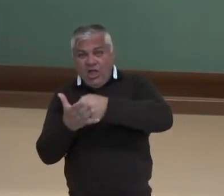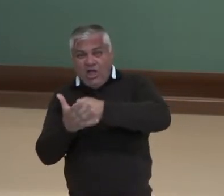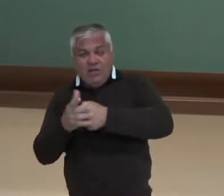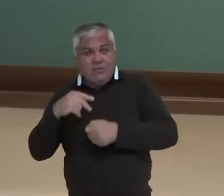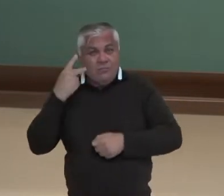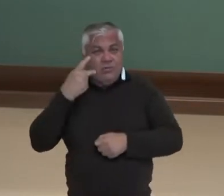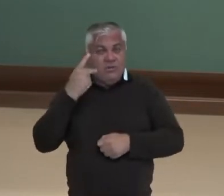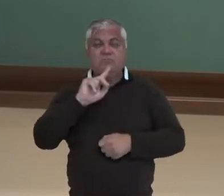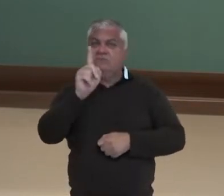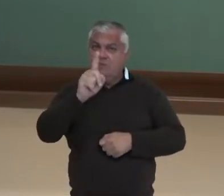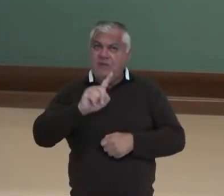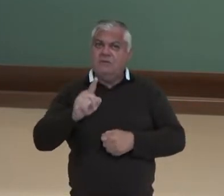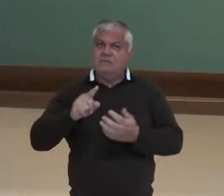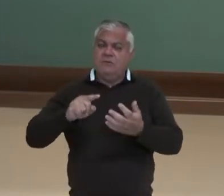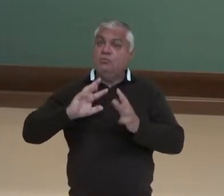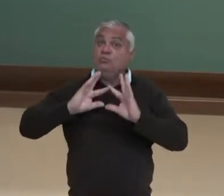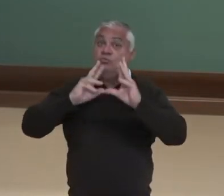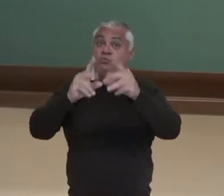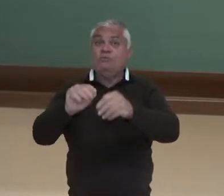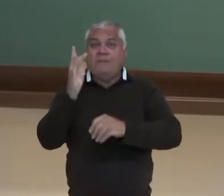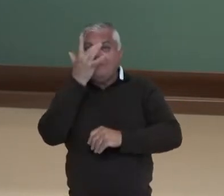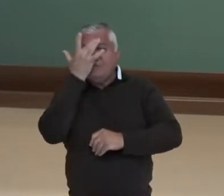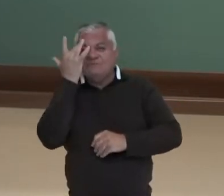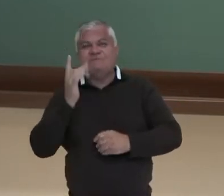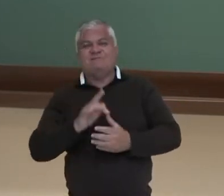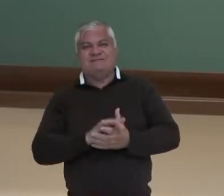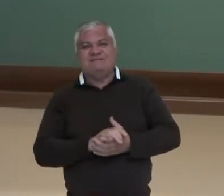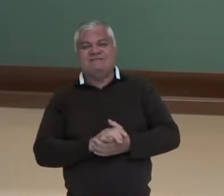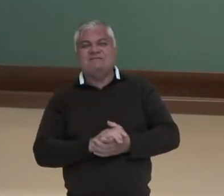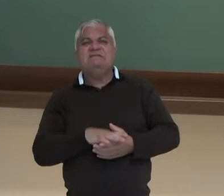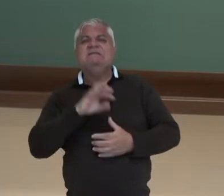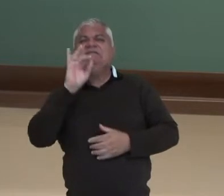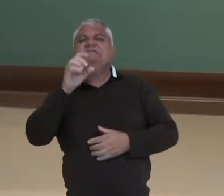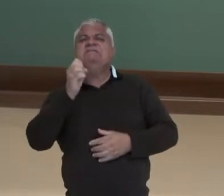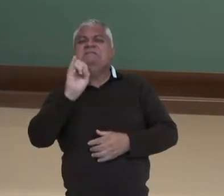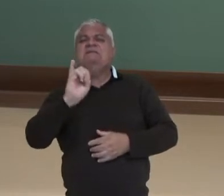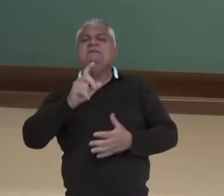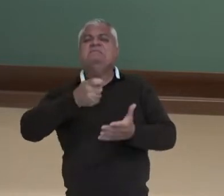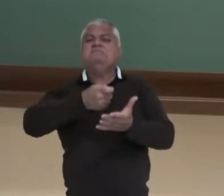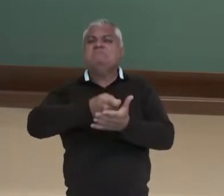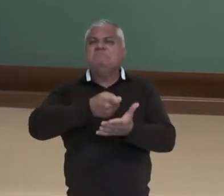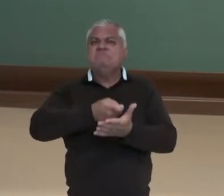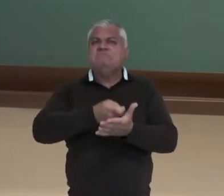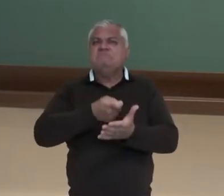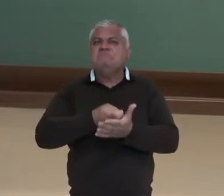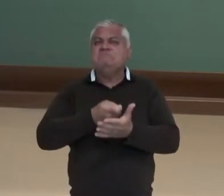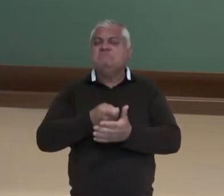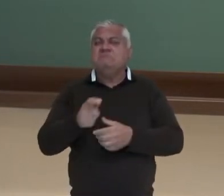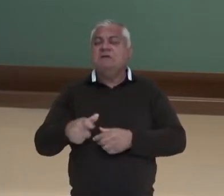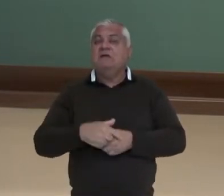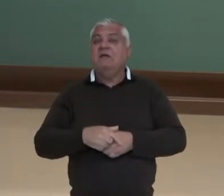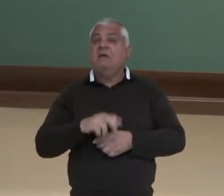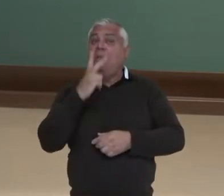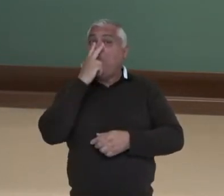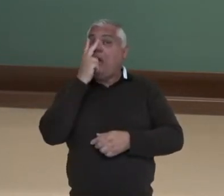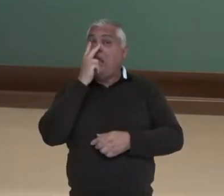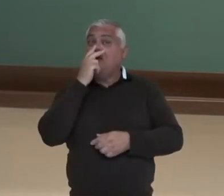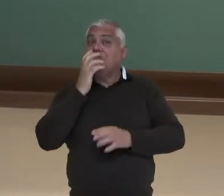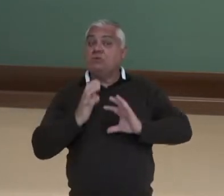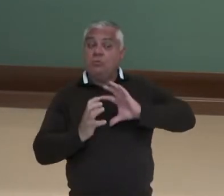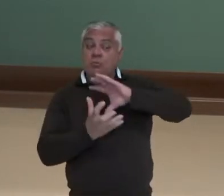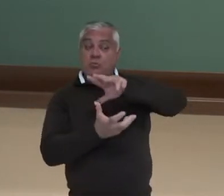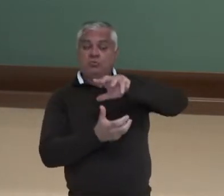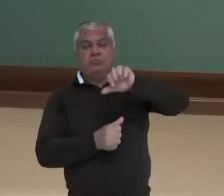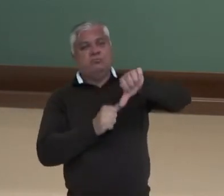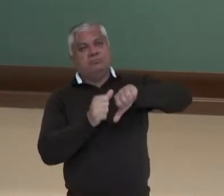aspectos, todas as pessoas, né? Então, se houvesse uma cobrança mais firme, mais insistente, acho que o nosso mundo como um todo